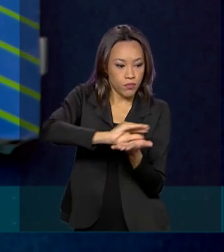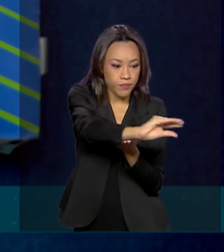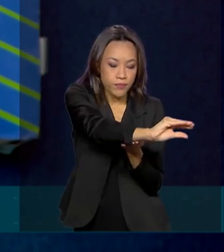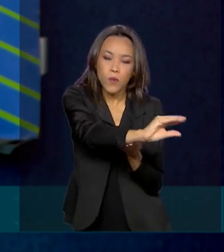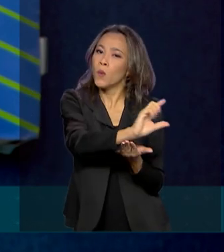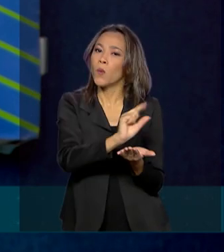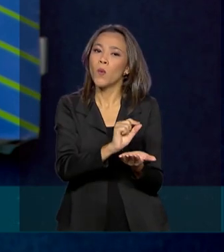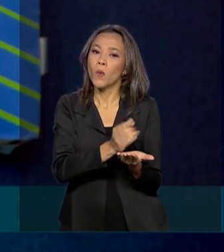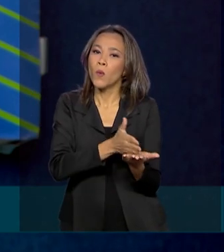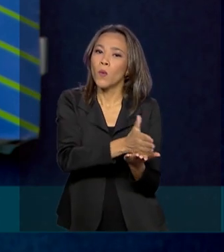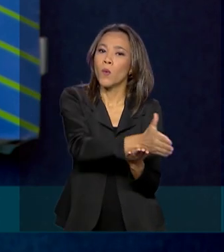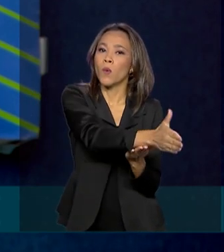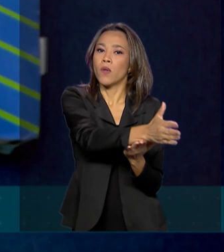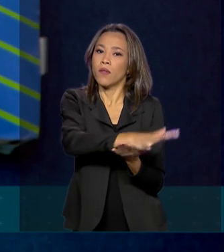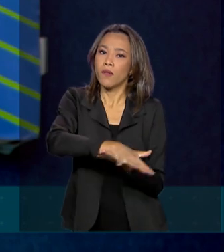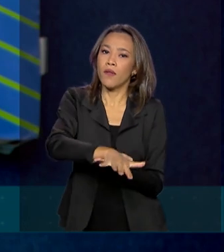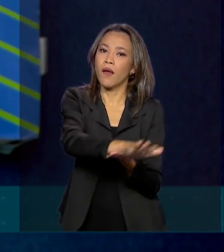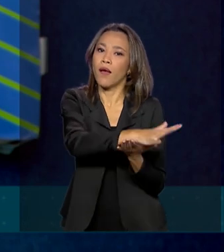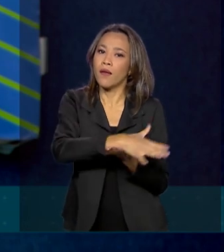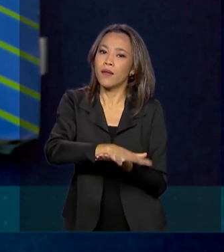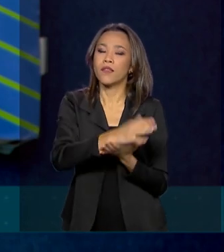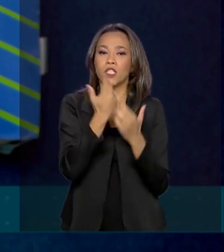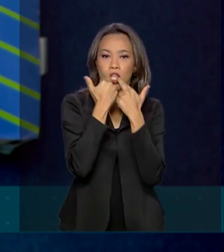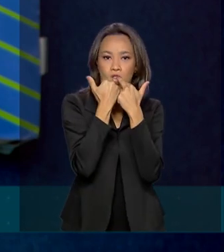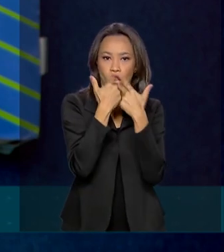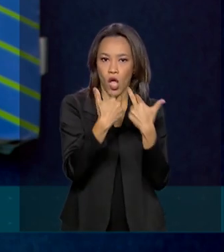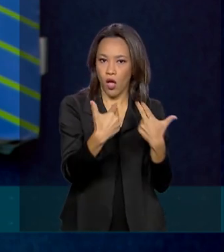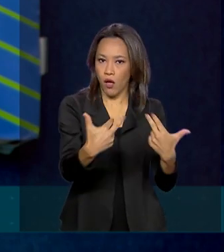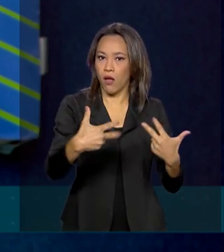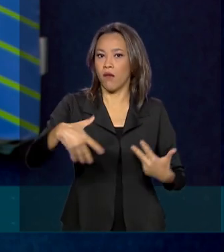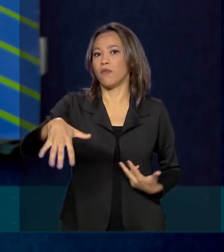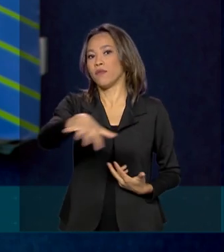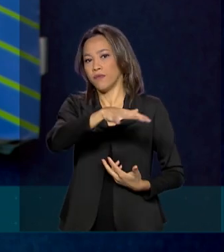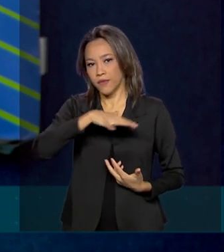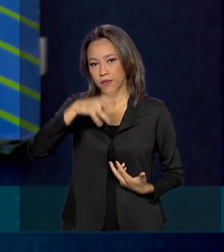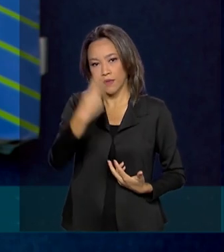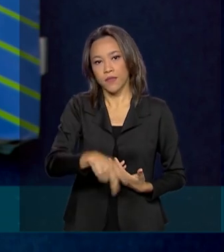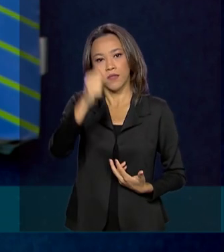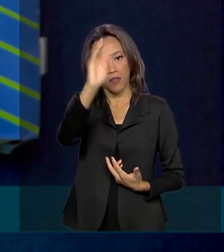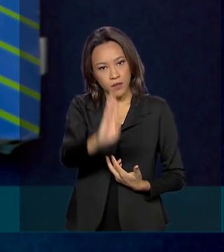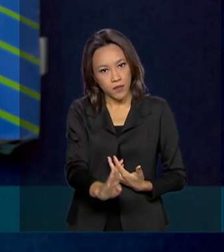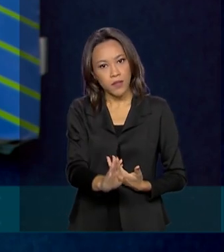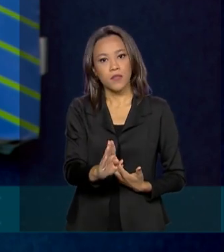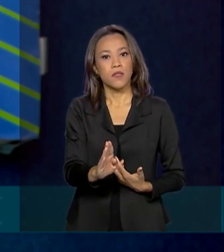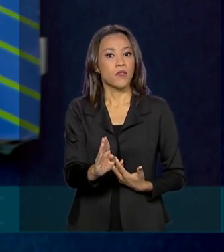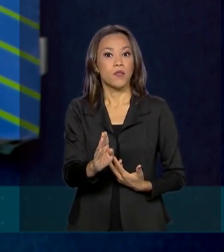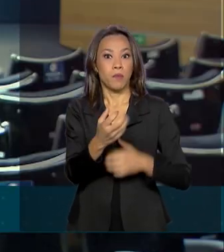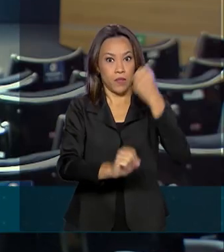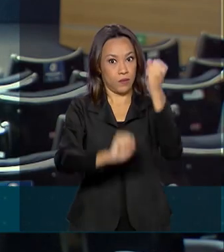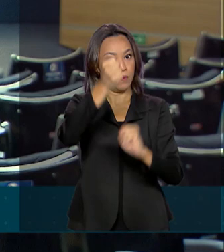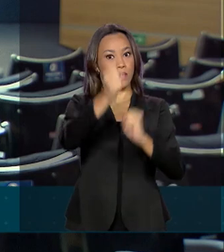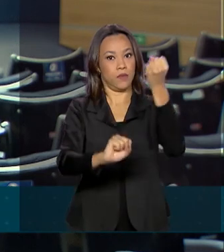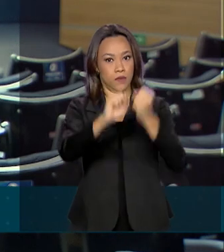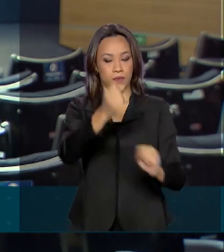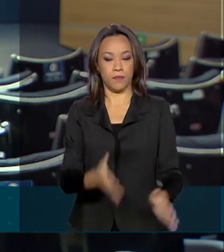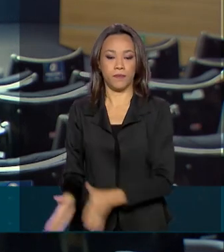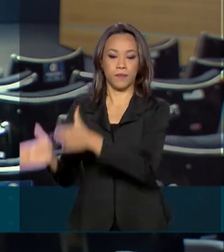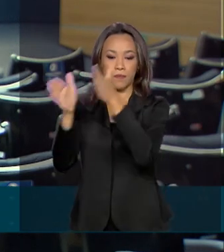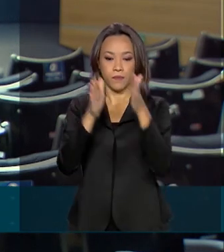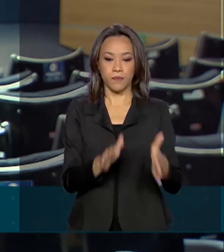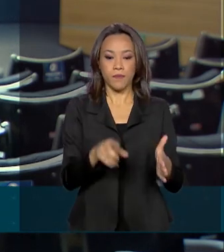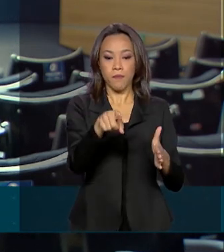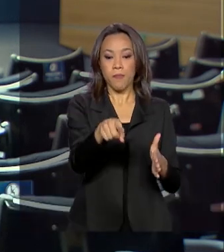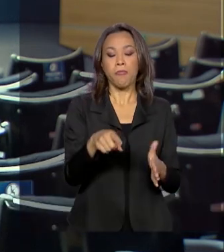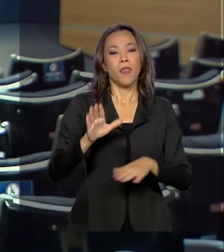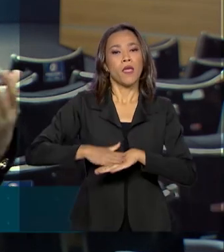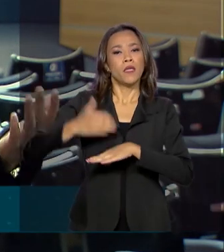para toda a cadeia de telecom e inovação, nesse sentido, aqui no Brasil, para a indústria brasileira. Segundo o Ministério